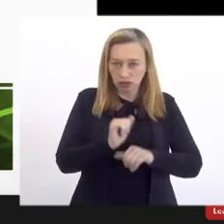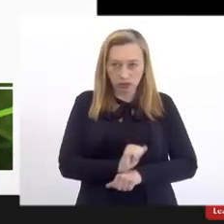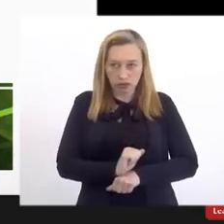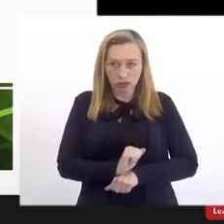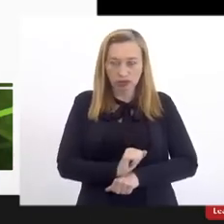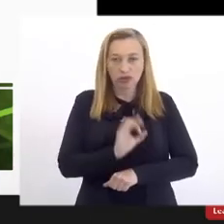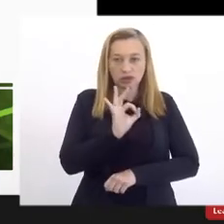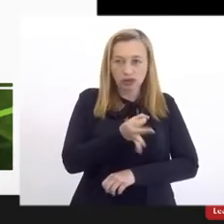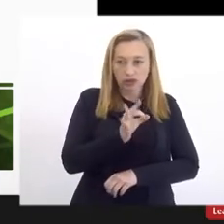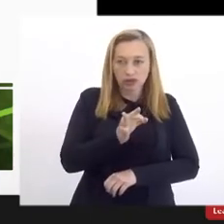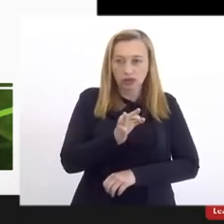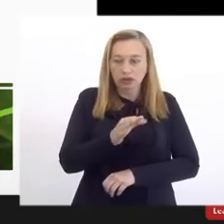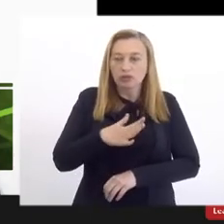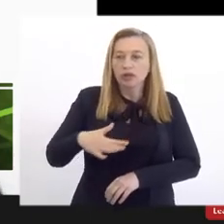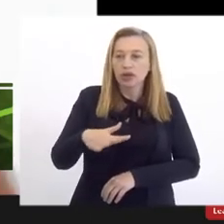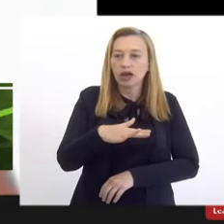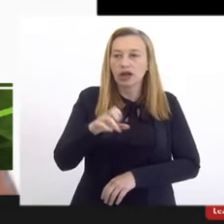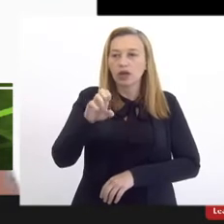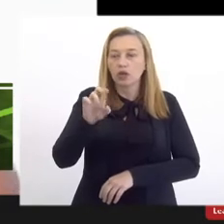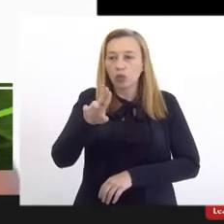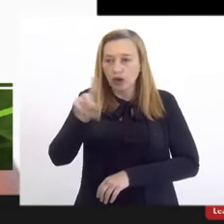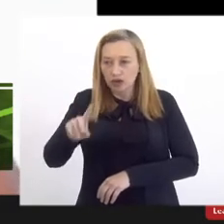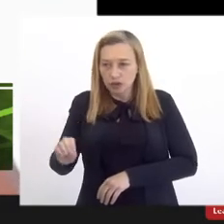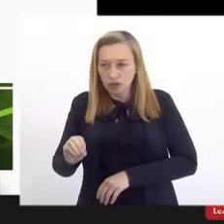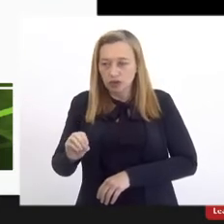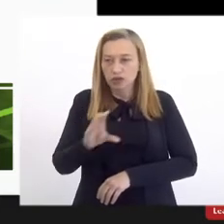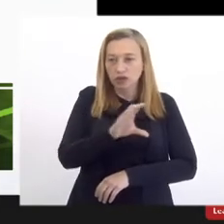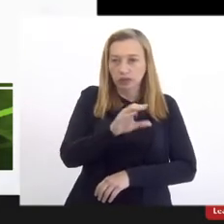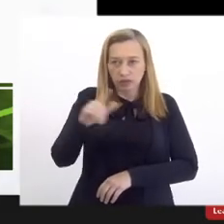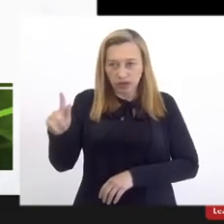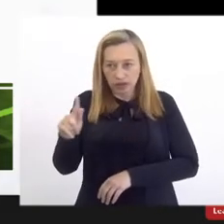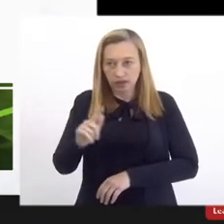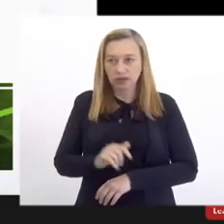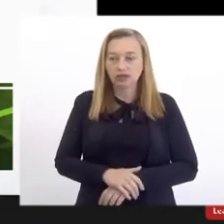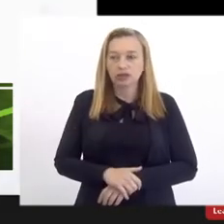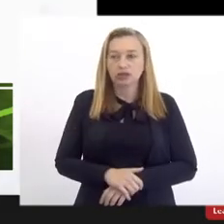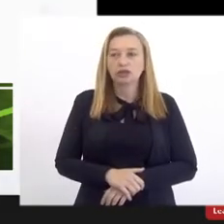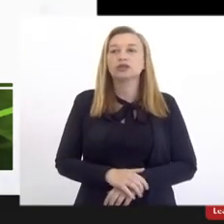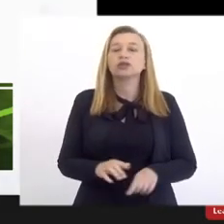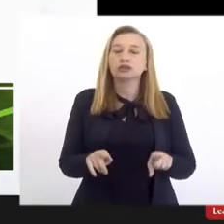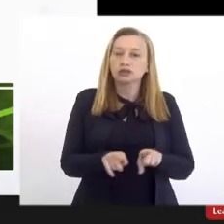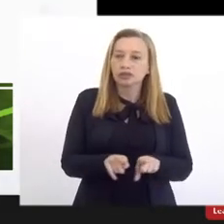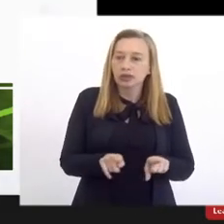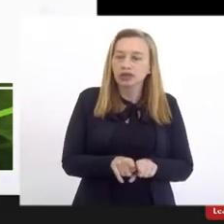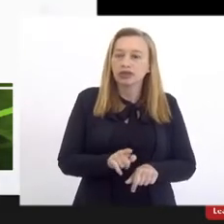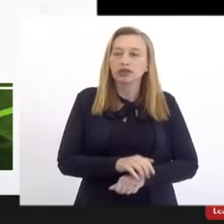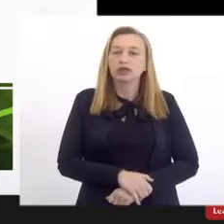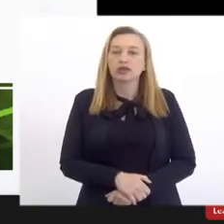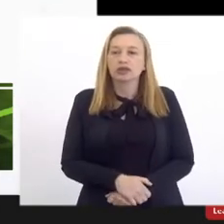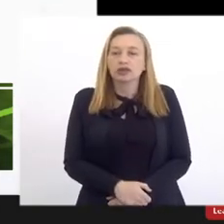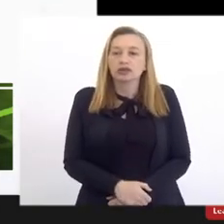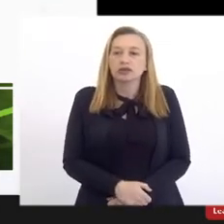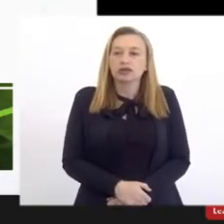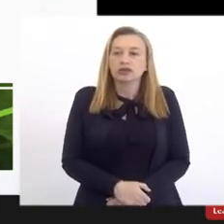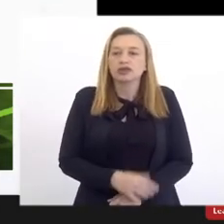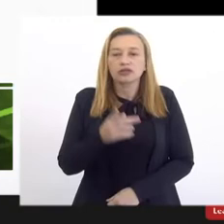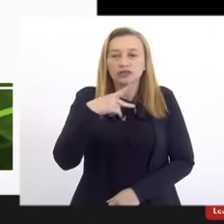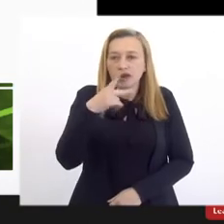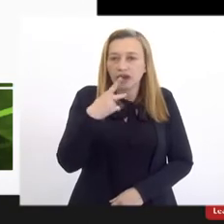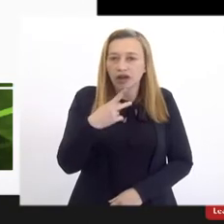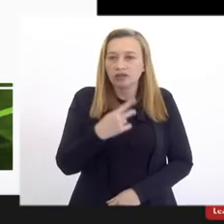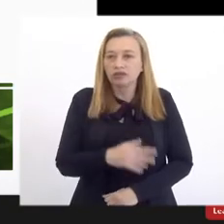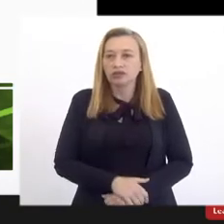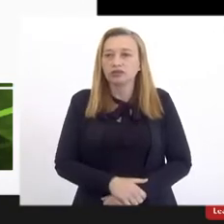específico para o campus UESO Campo Grande. Assim como muito bem colocado na forma